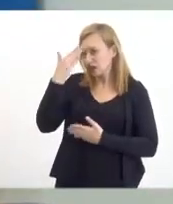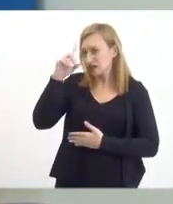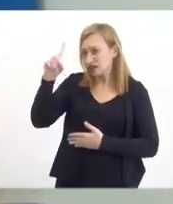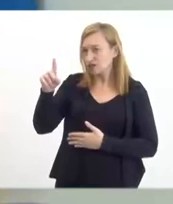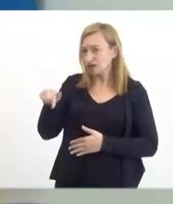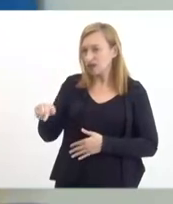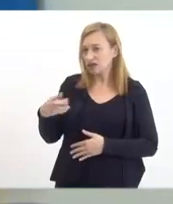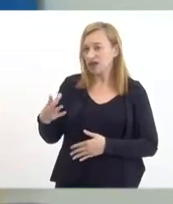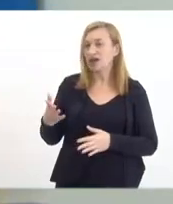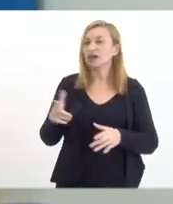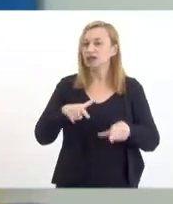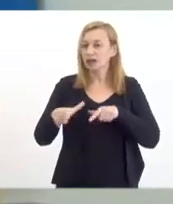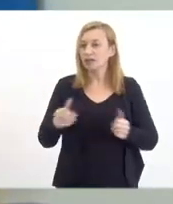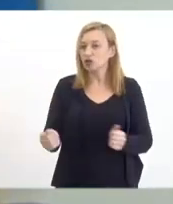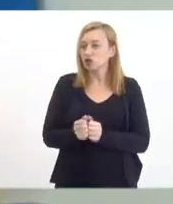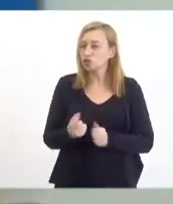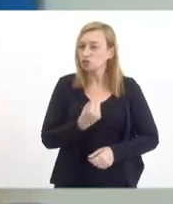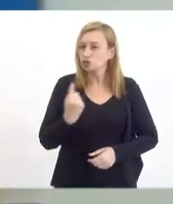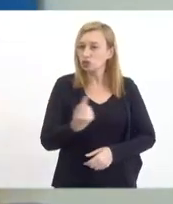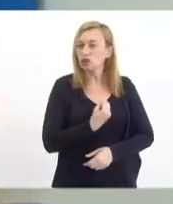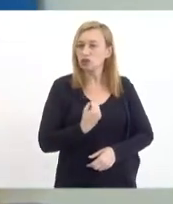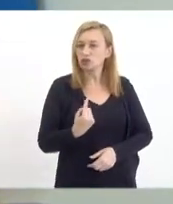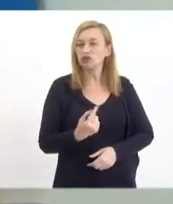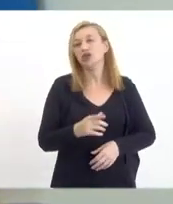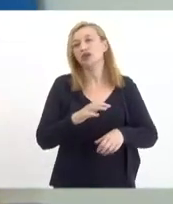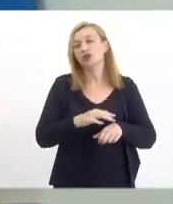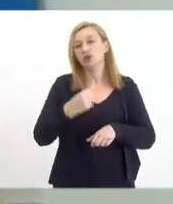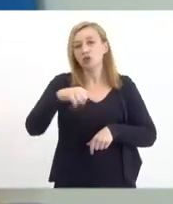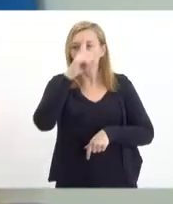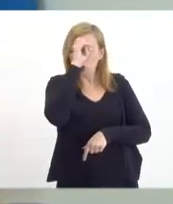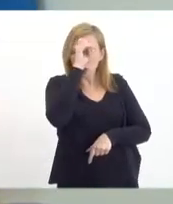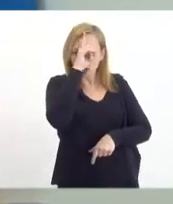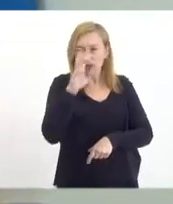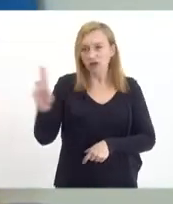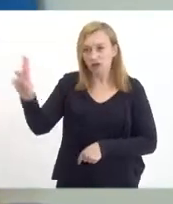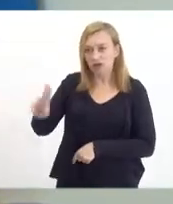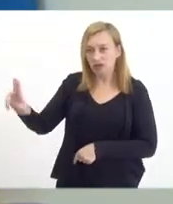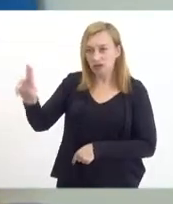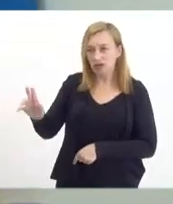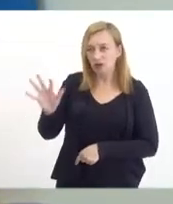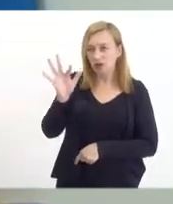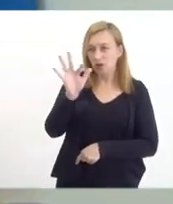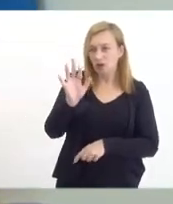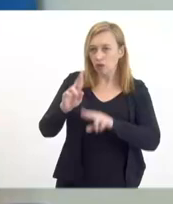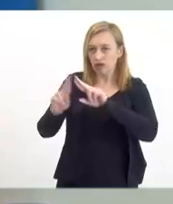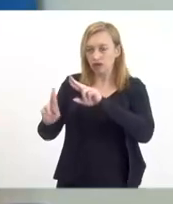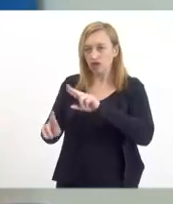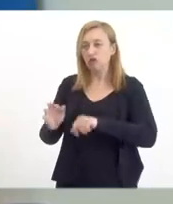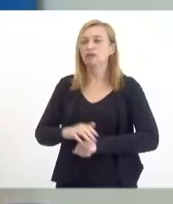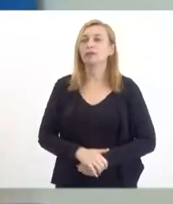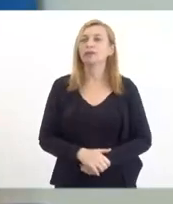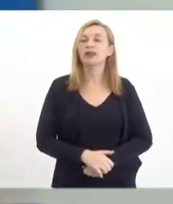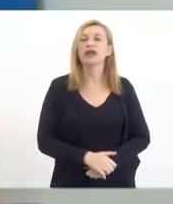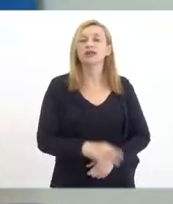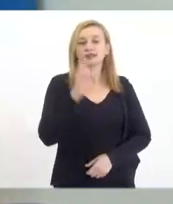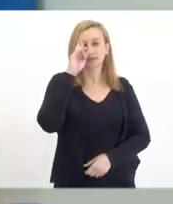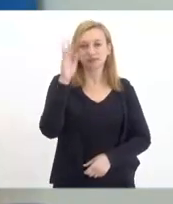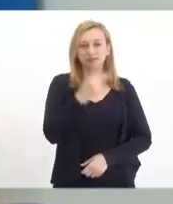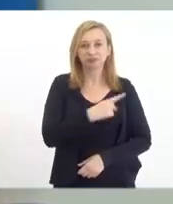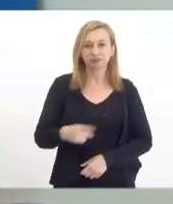plenamente trabalhando junto com a gente, ficou internado no Hospital Universitário da UFRJ. E, presidente,